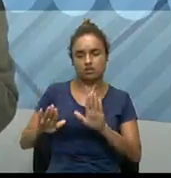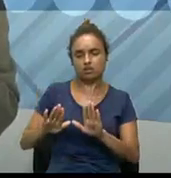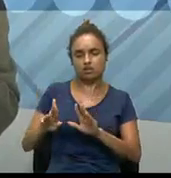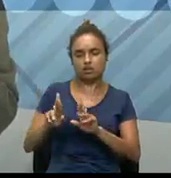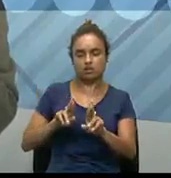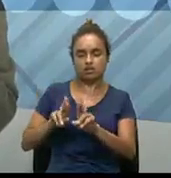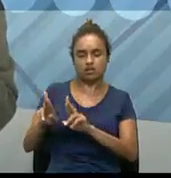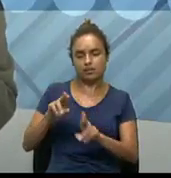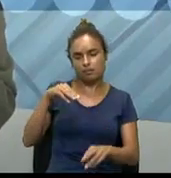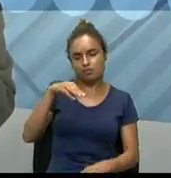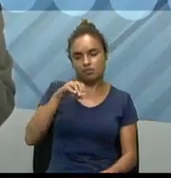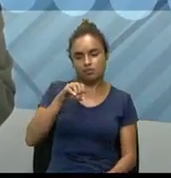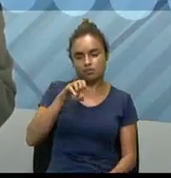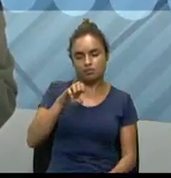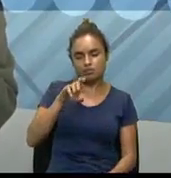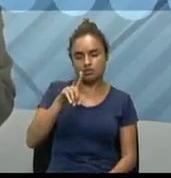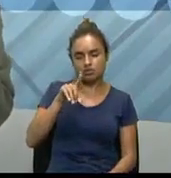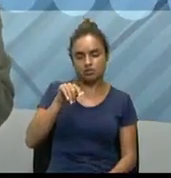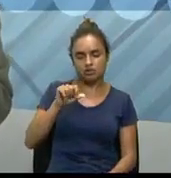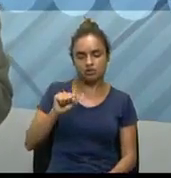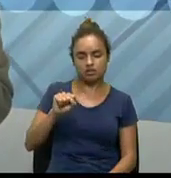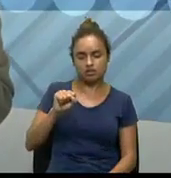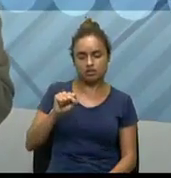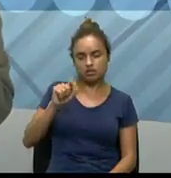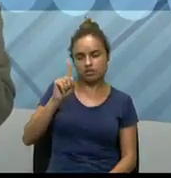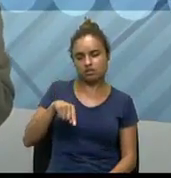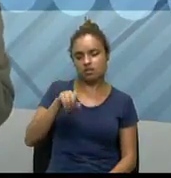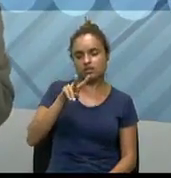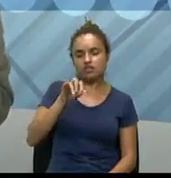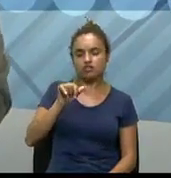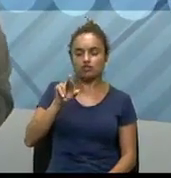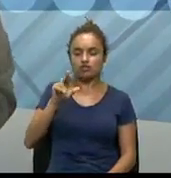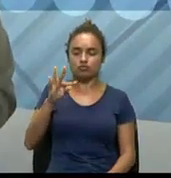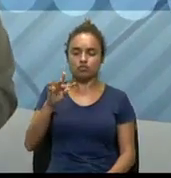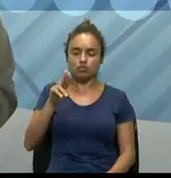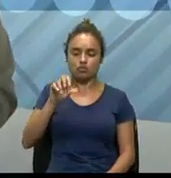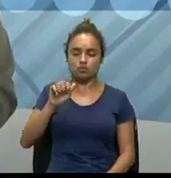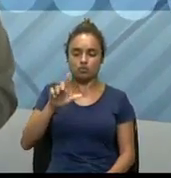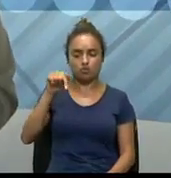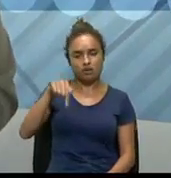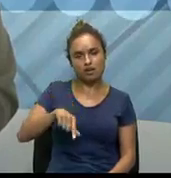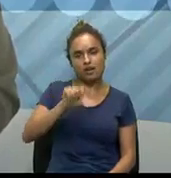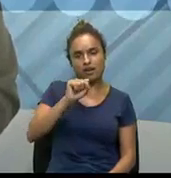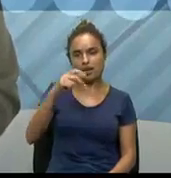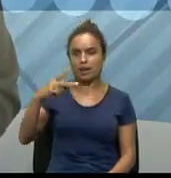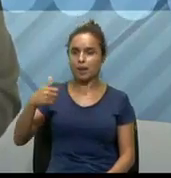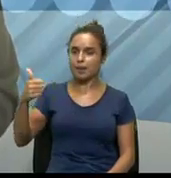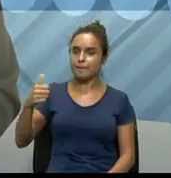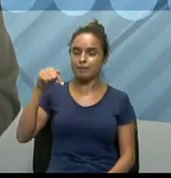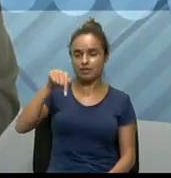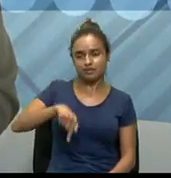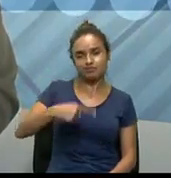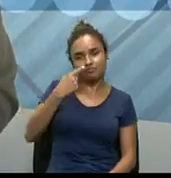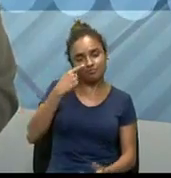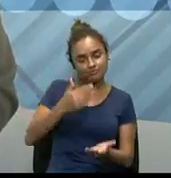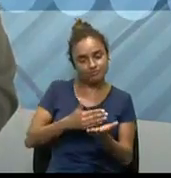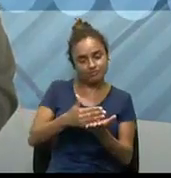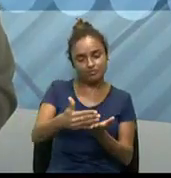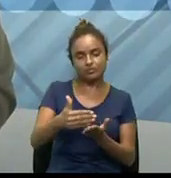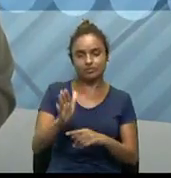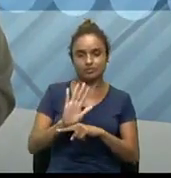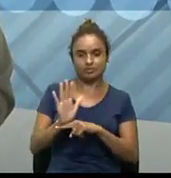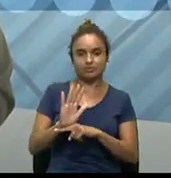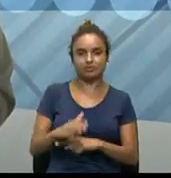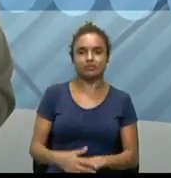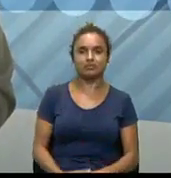às moedas virtuais. Então, vamos aí à nossa primeira situação, problema, e andar ali começando com o vídeo.